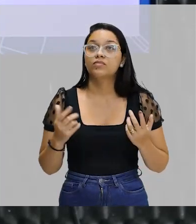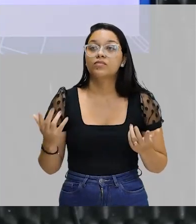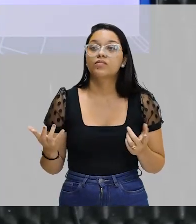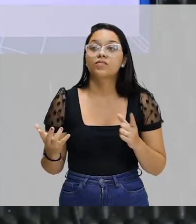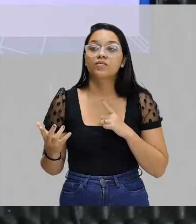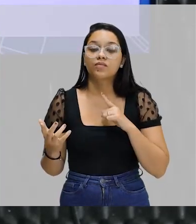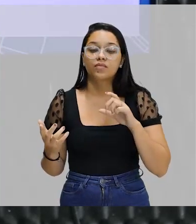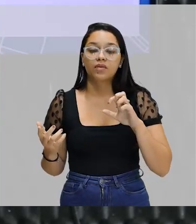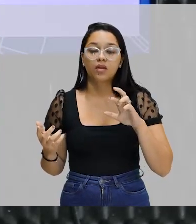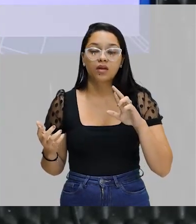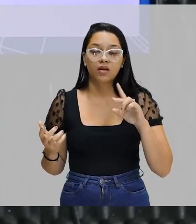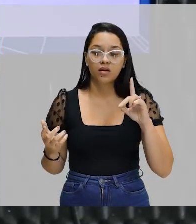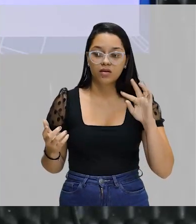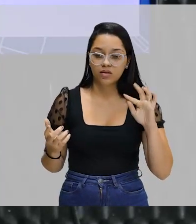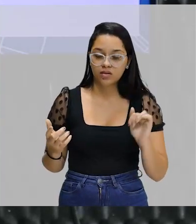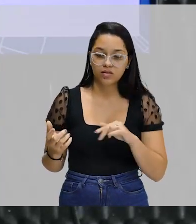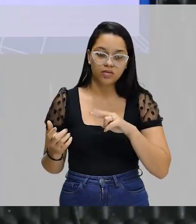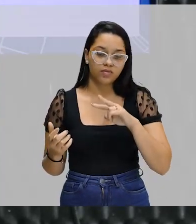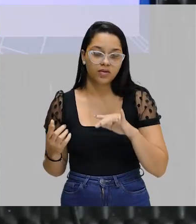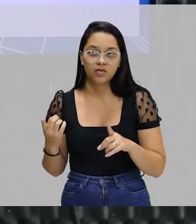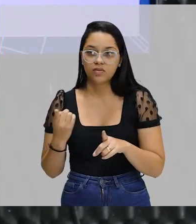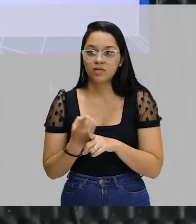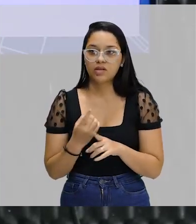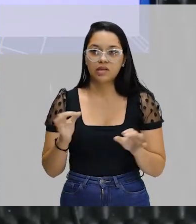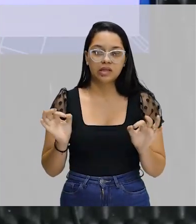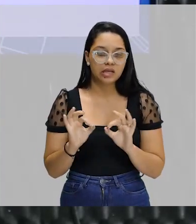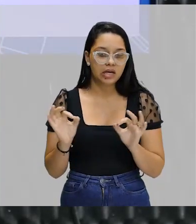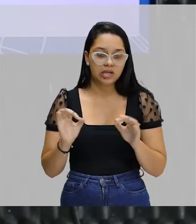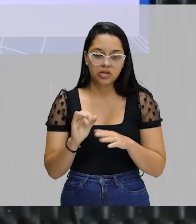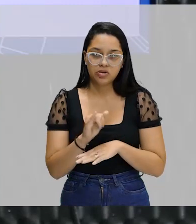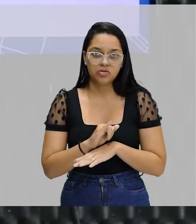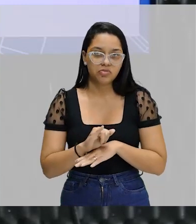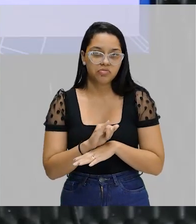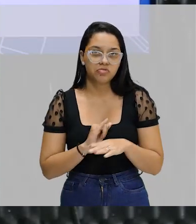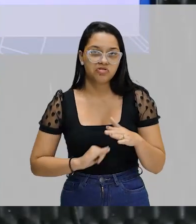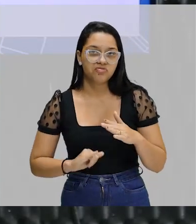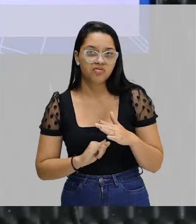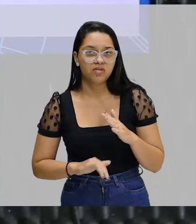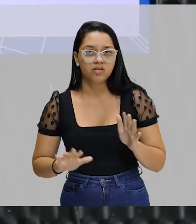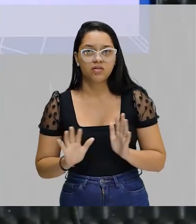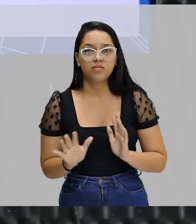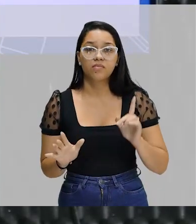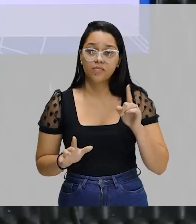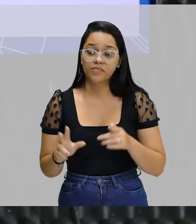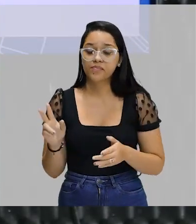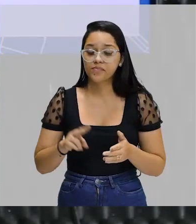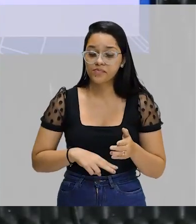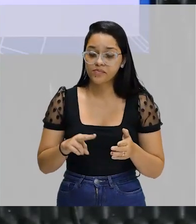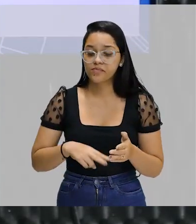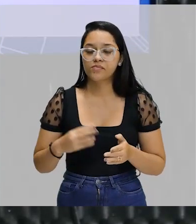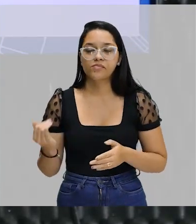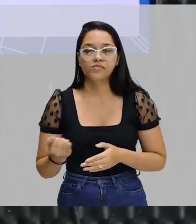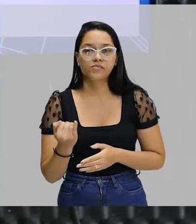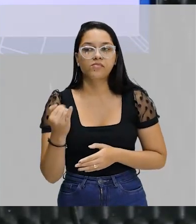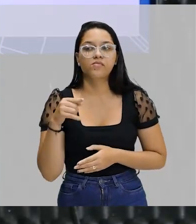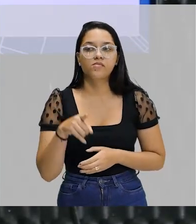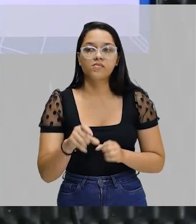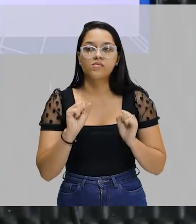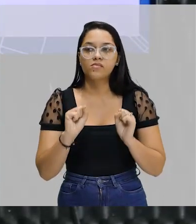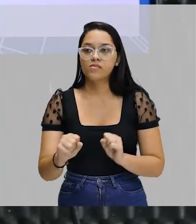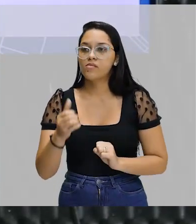erudita, né? Você não vai encontrar coloquialidade na Bíblia. Então, leitura é importante para você